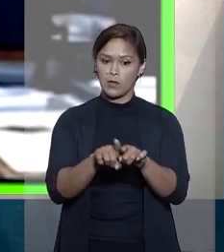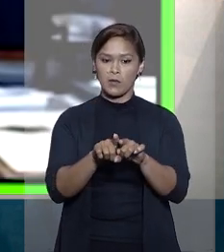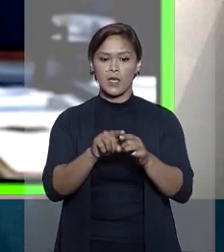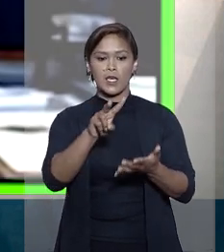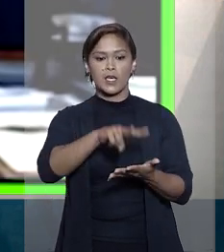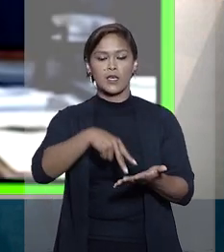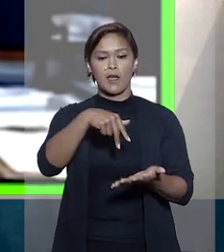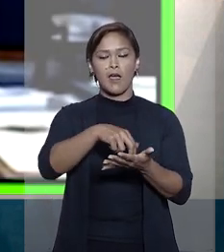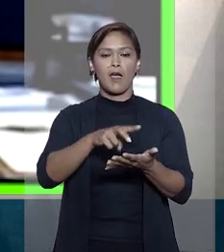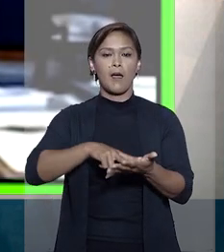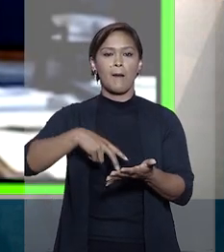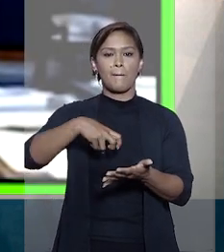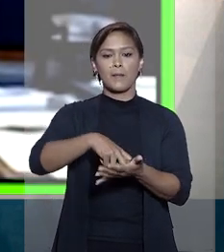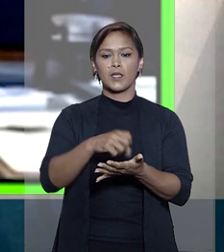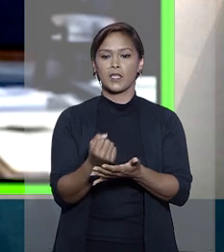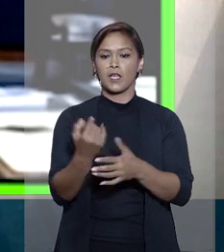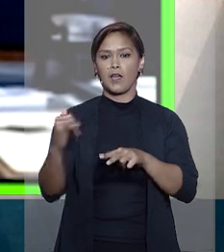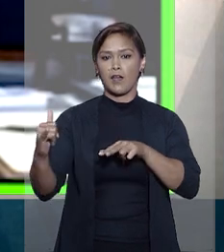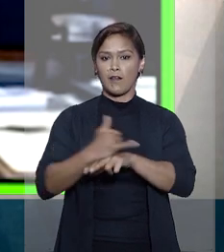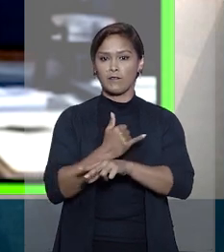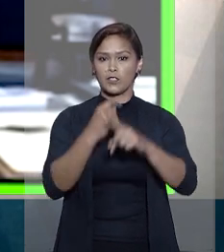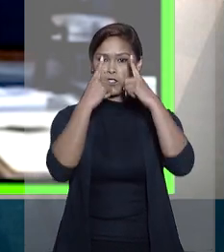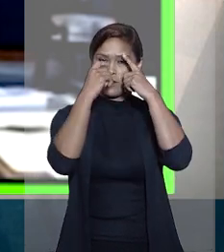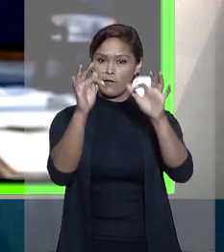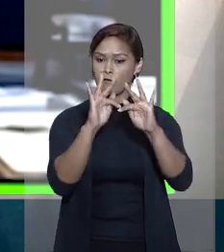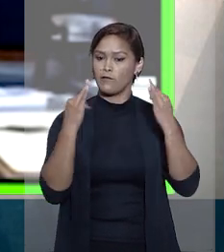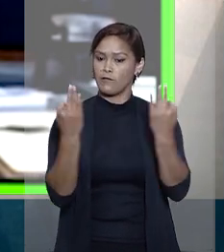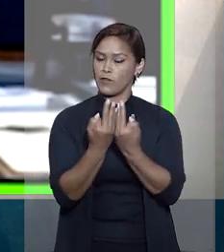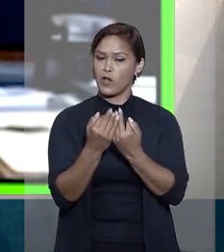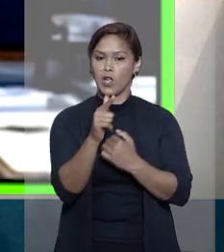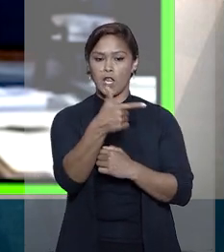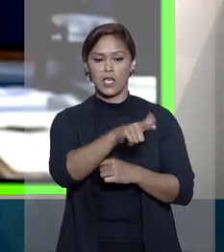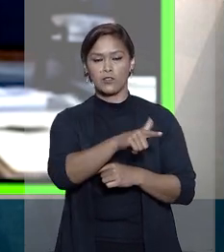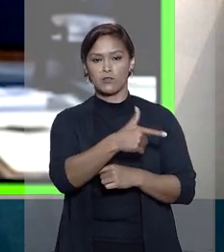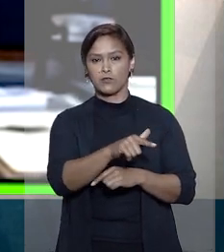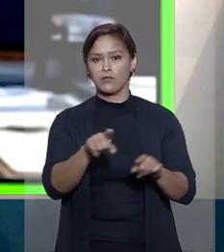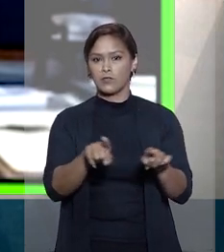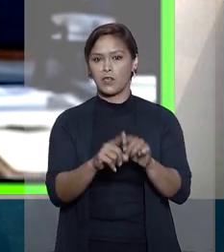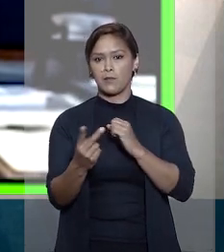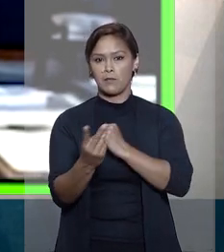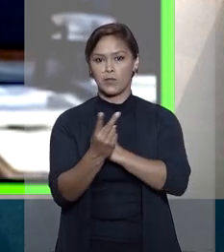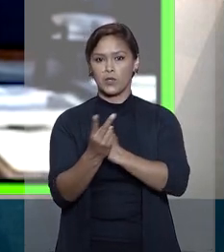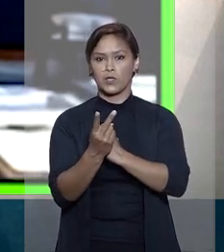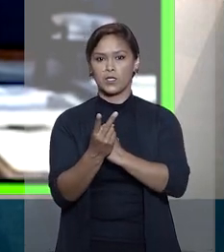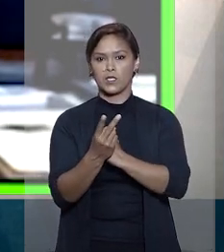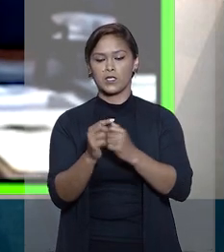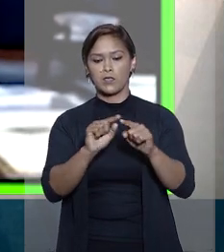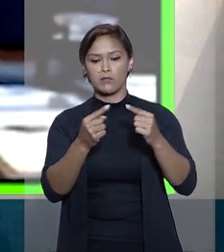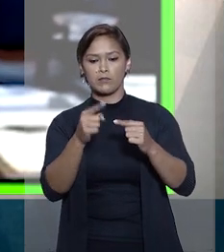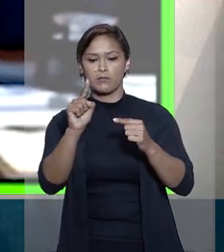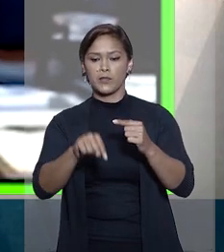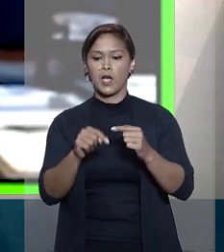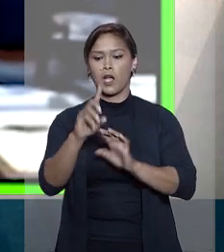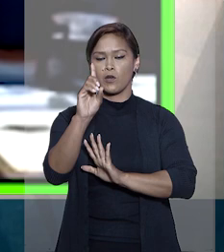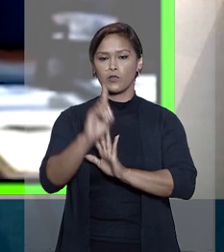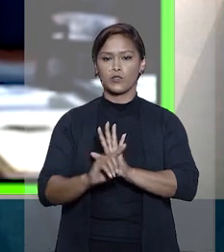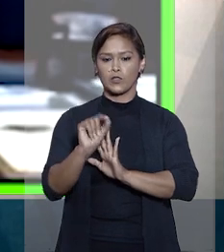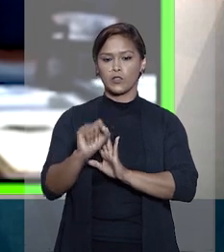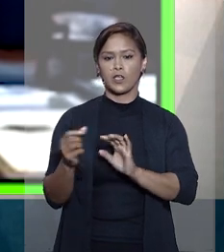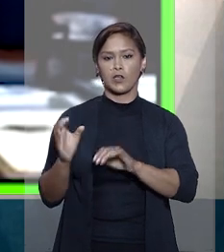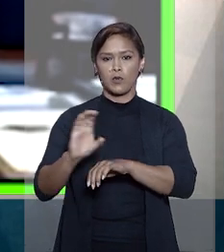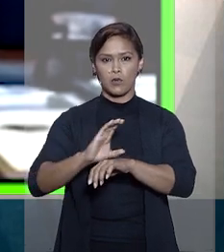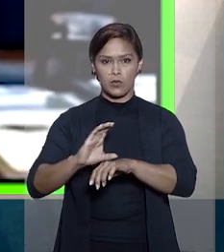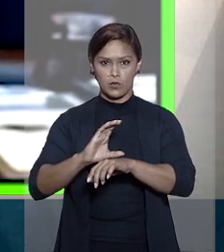imposição desta penalidade a vítima de violência doméstica representaria proteção insuficiente aos direitos